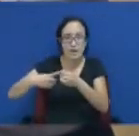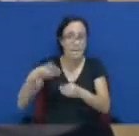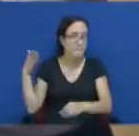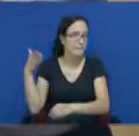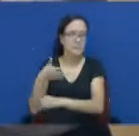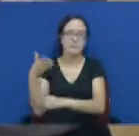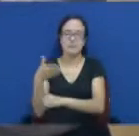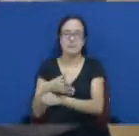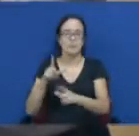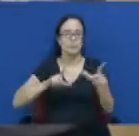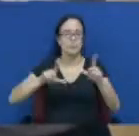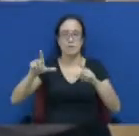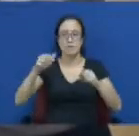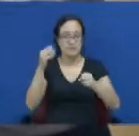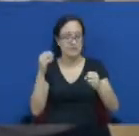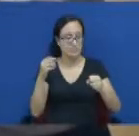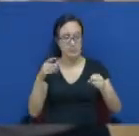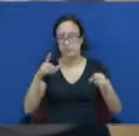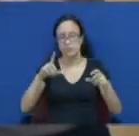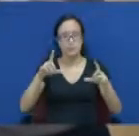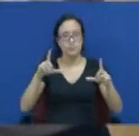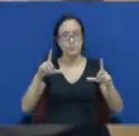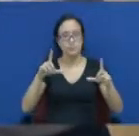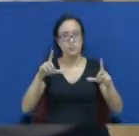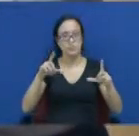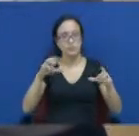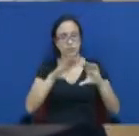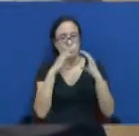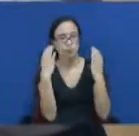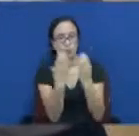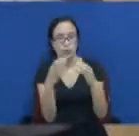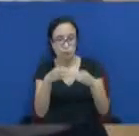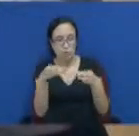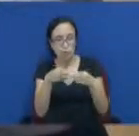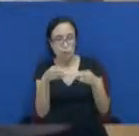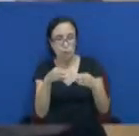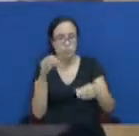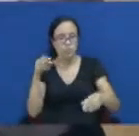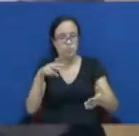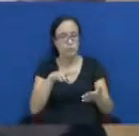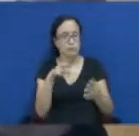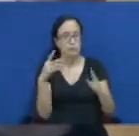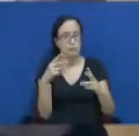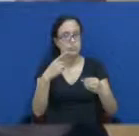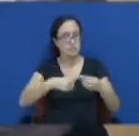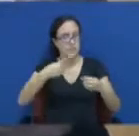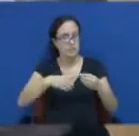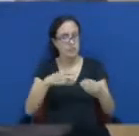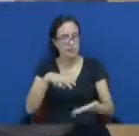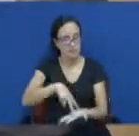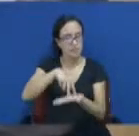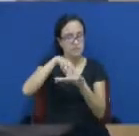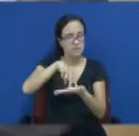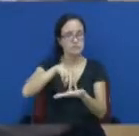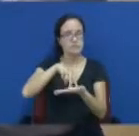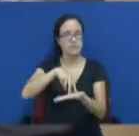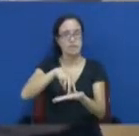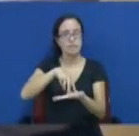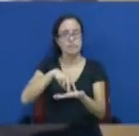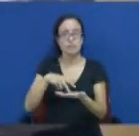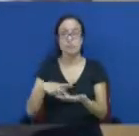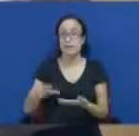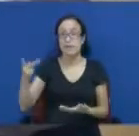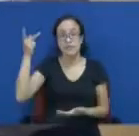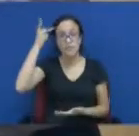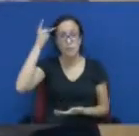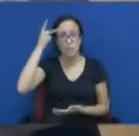mais ou menos dos municípios do Estado de São Paulo participam nesse programa. E se pensar em